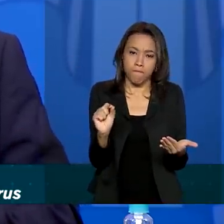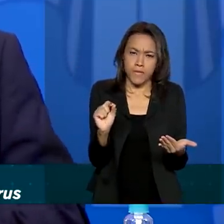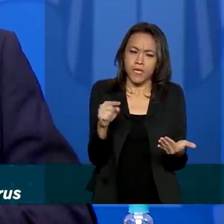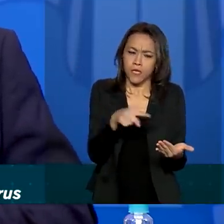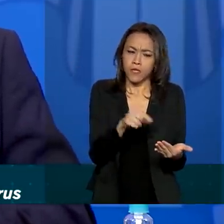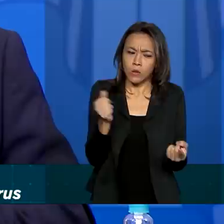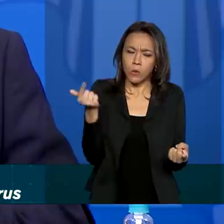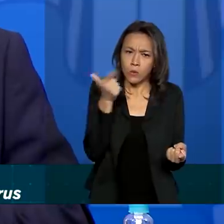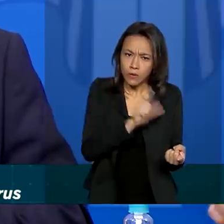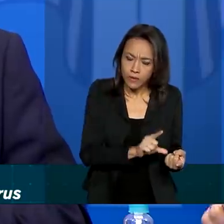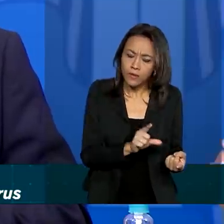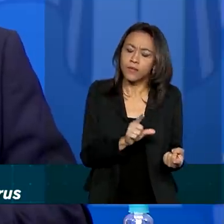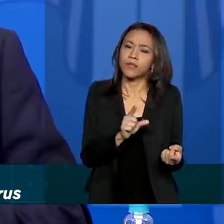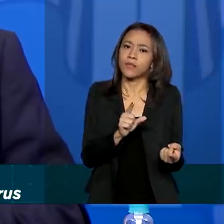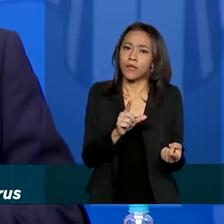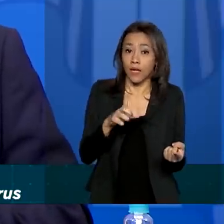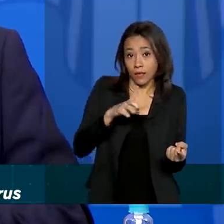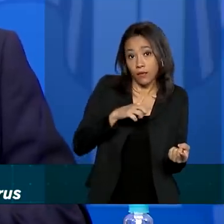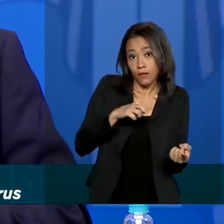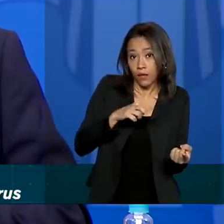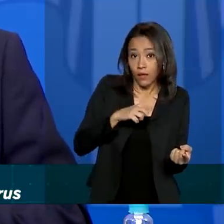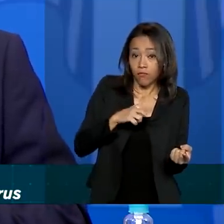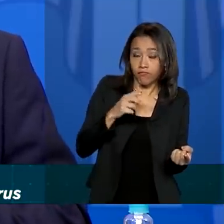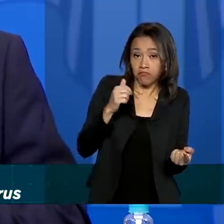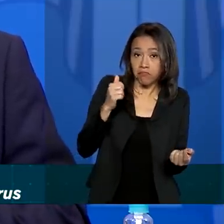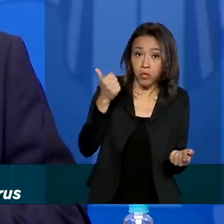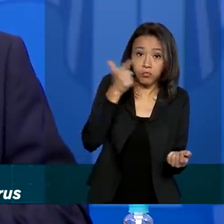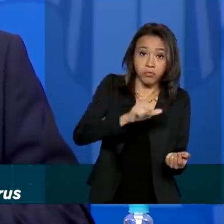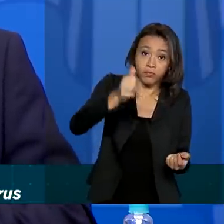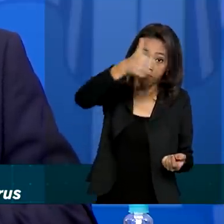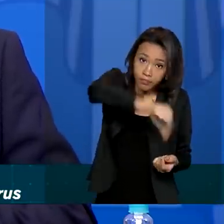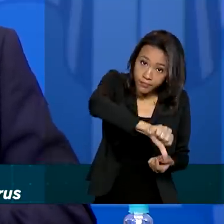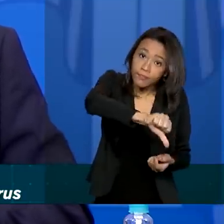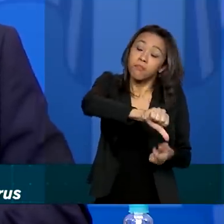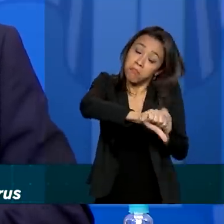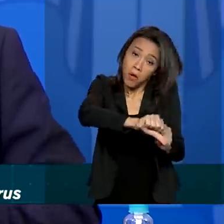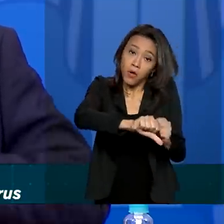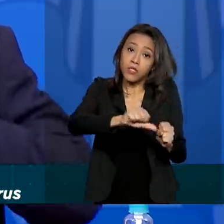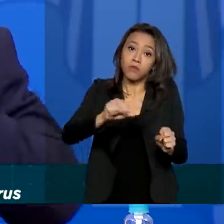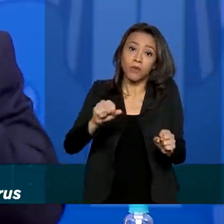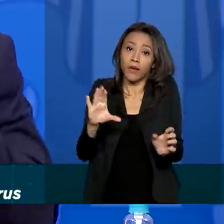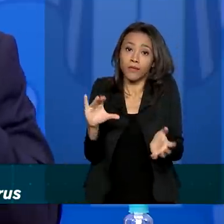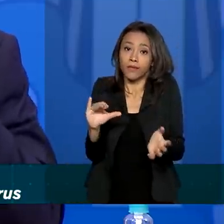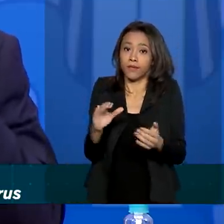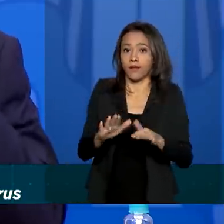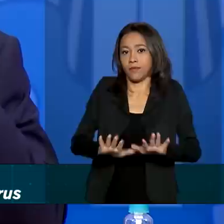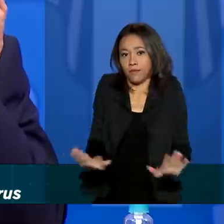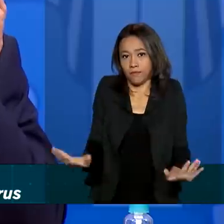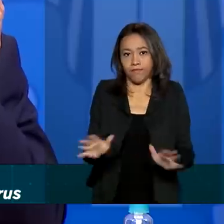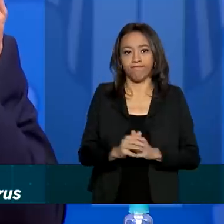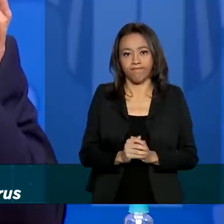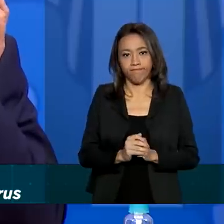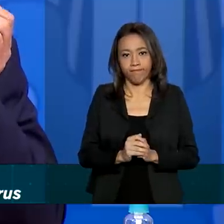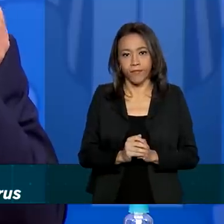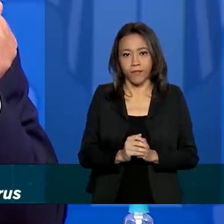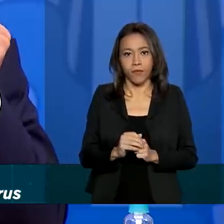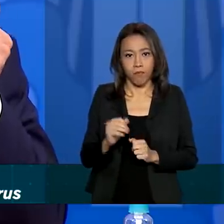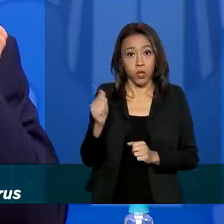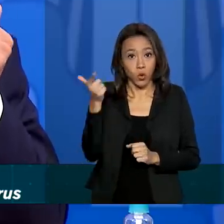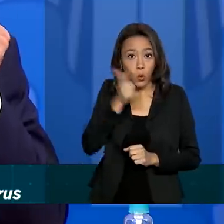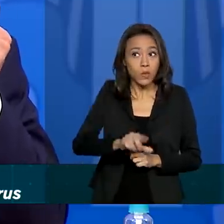funcione, existe possibilidade de não funcionar? Existe, ciência é sempre assim. Mas, vamos ter